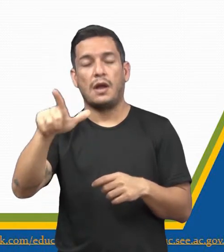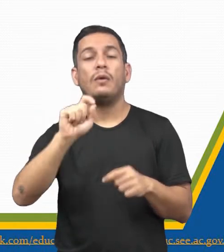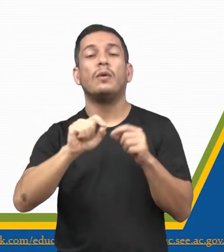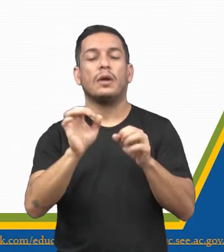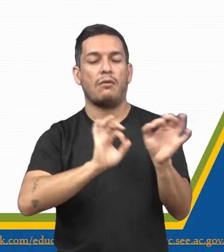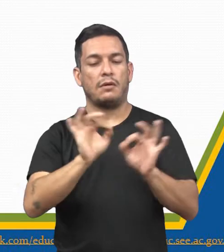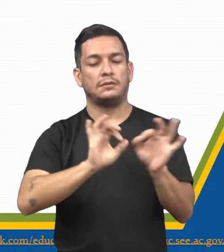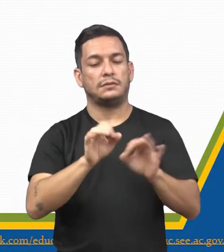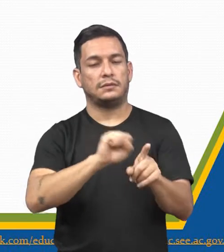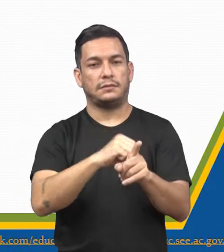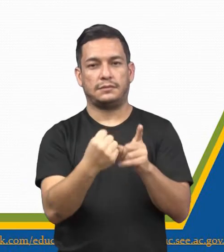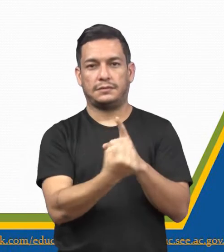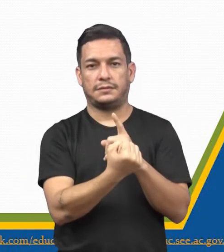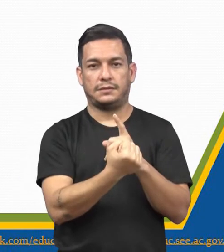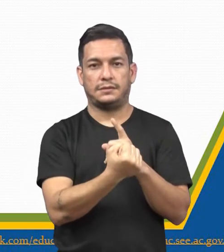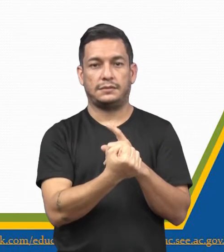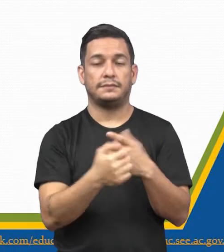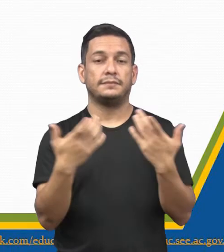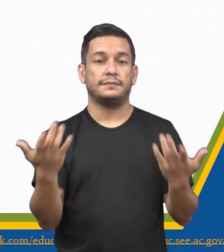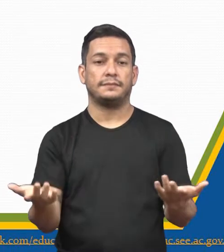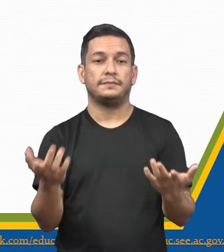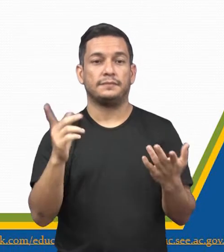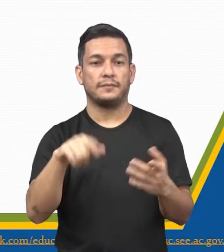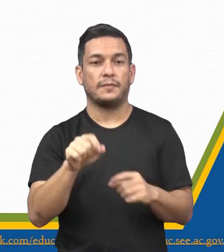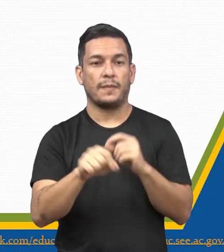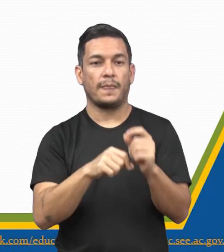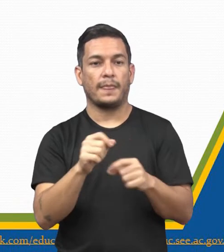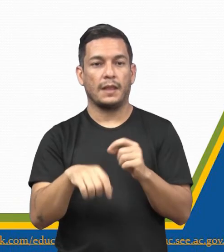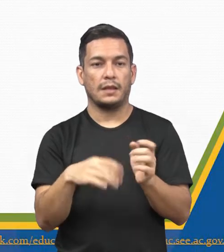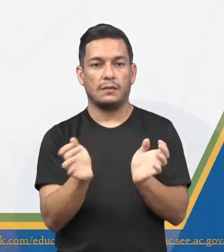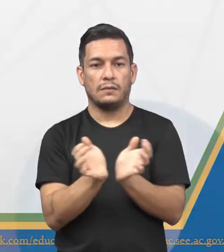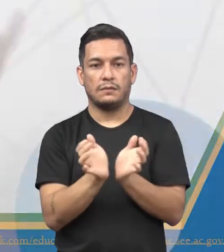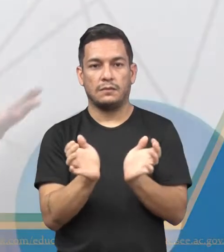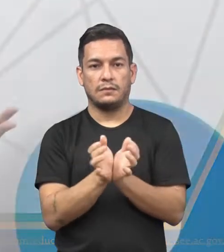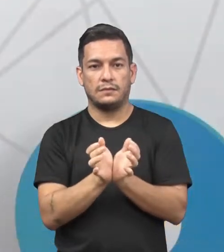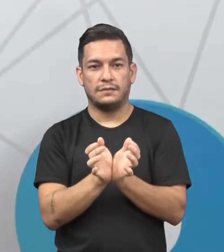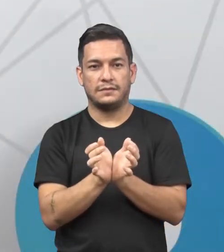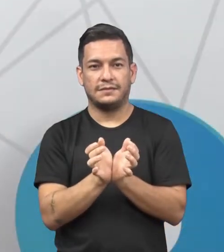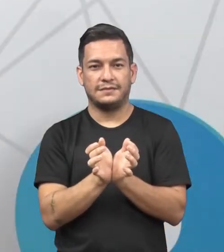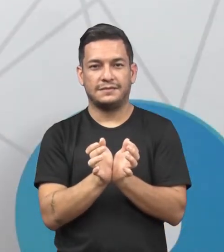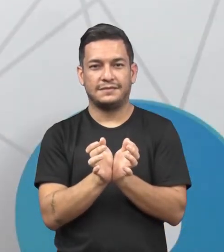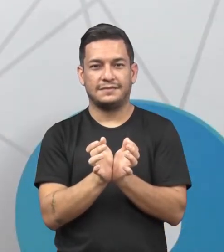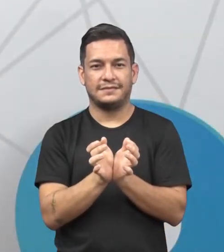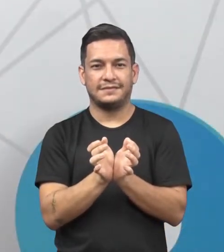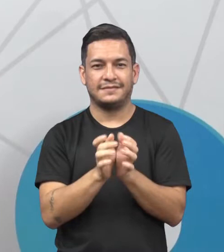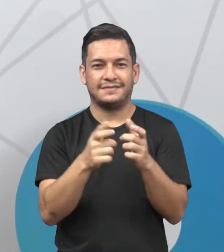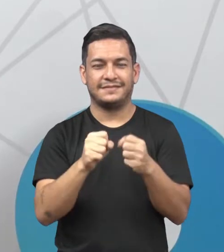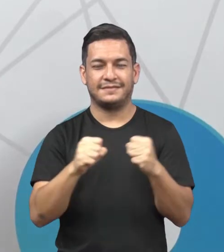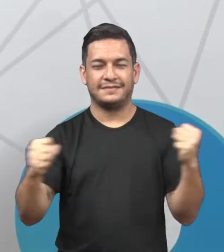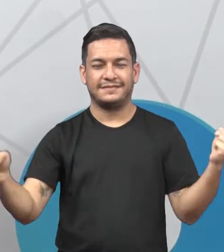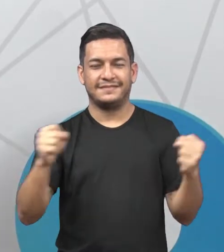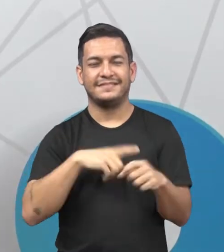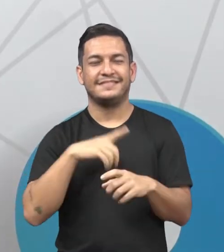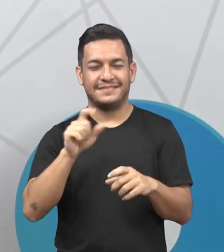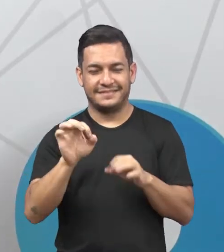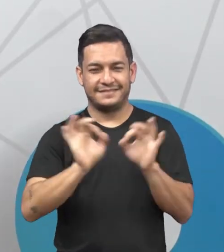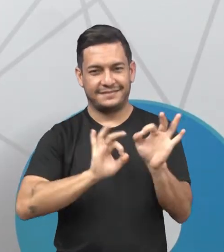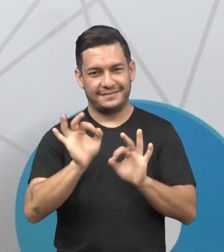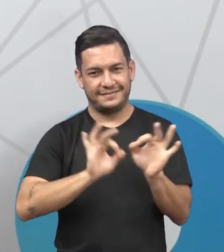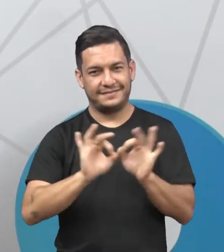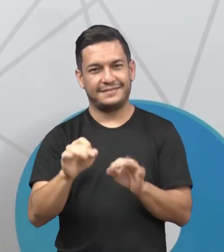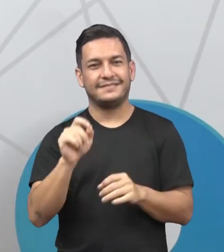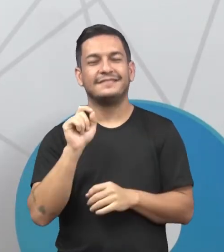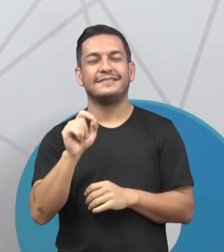organização da sociedade, ou seja, ele é um grupo que é gigantesco e esse grupo ele é formado